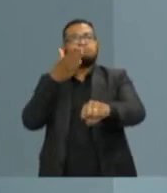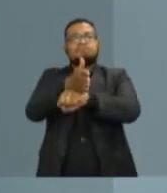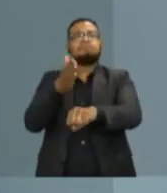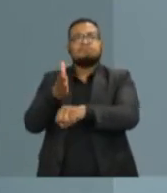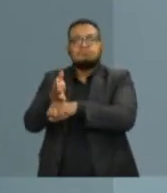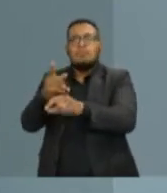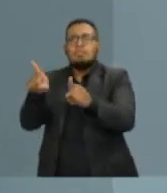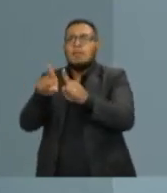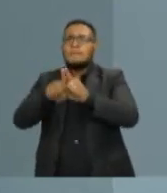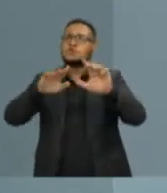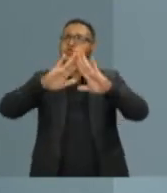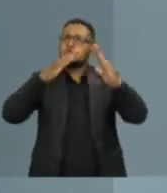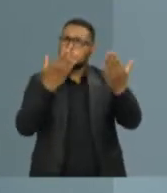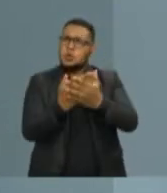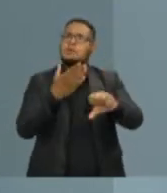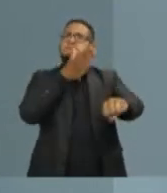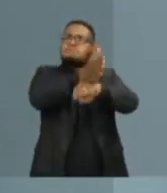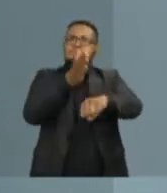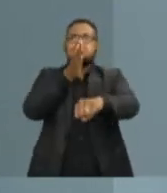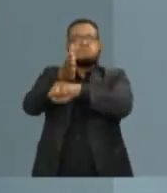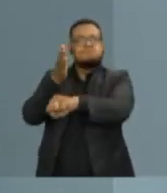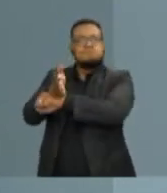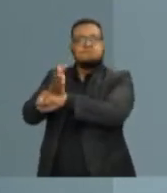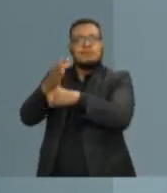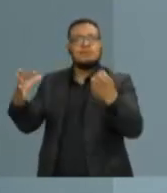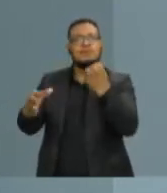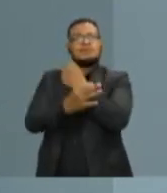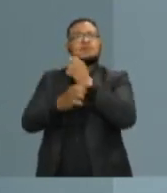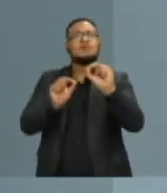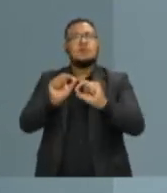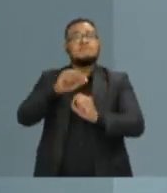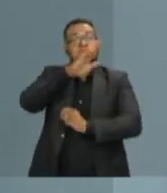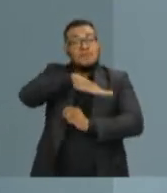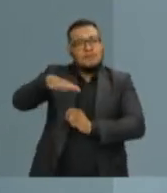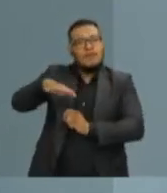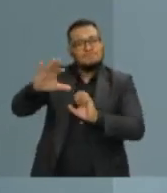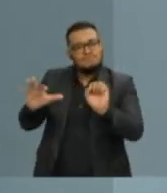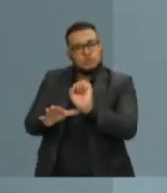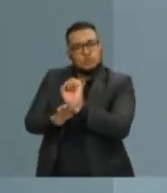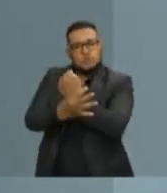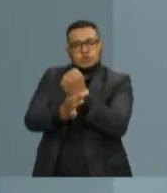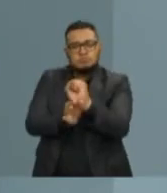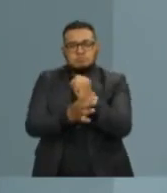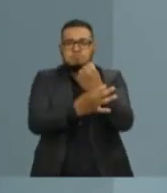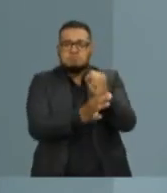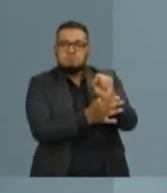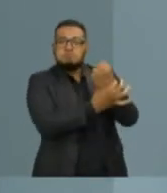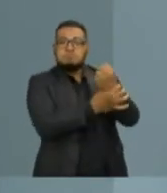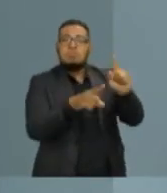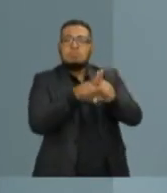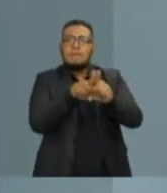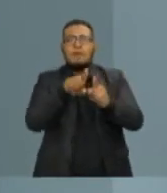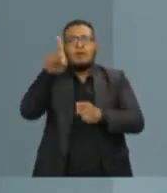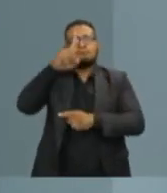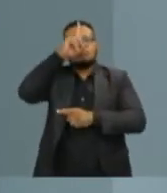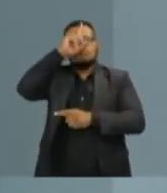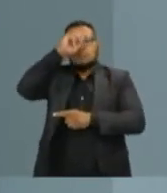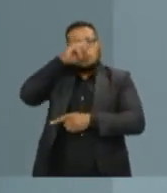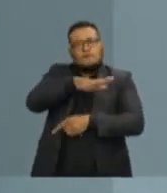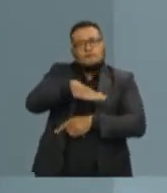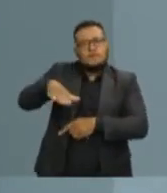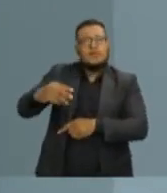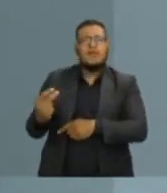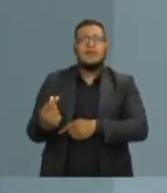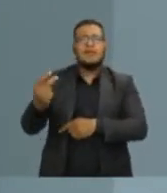escolas nós visitamos. Garantimos a segurança das crianças e o tratamento adequado no hospital infantil desde o início da nossa